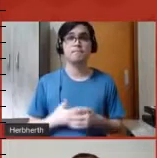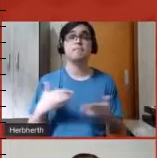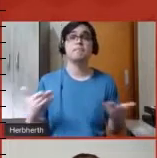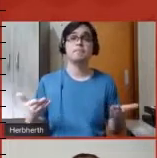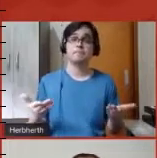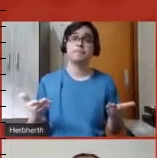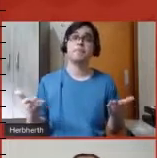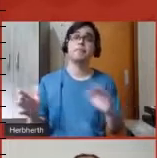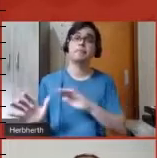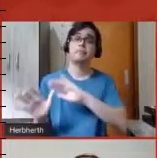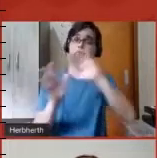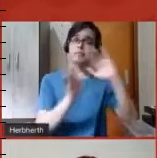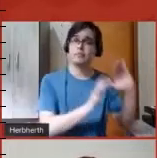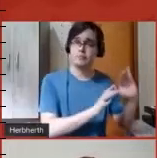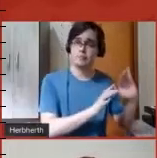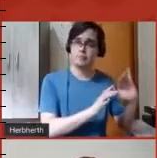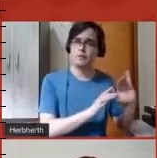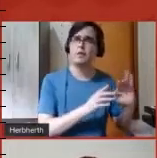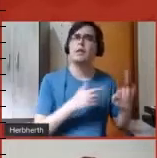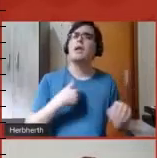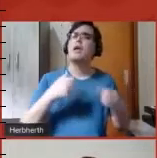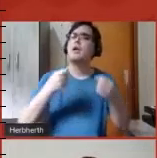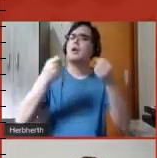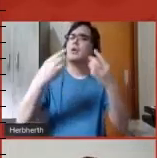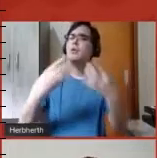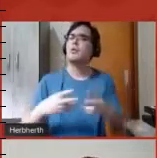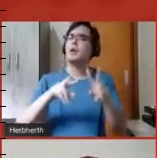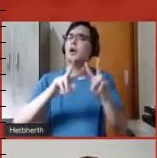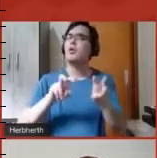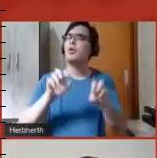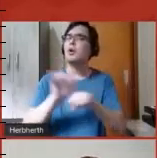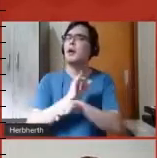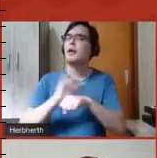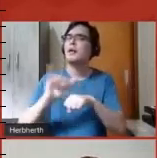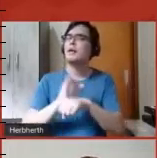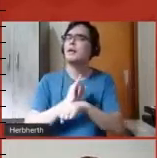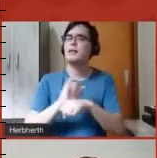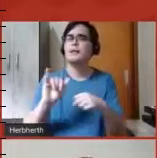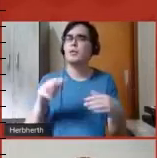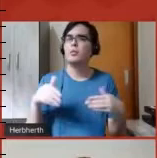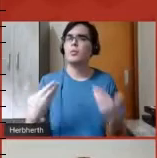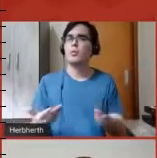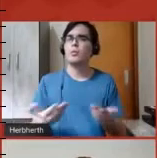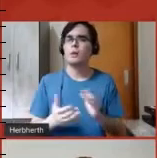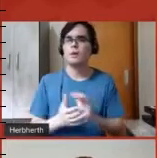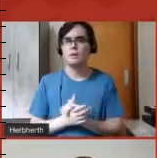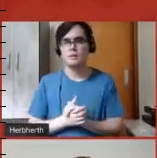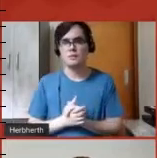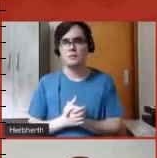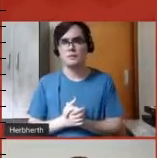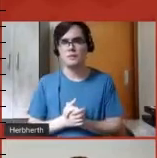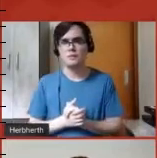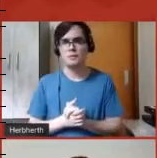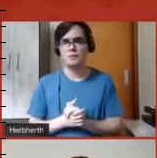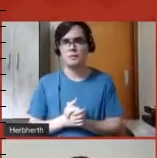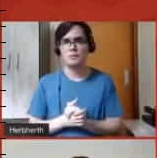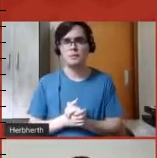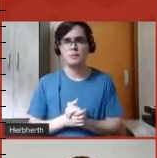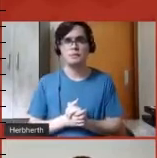pouquinho sobre quais foram, então, as nossas estratégias. O que que, ok, a partir do